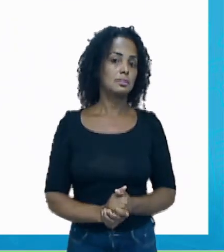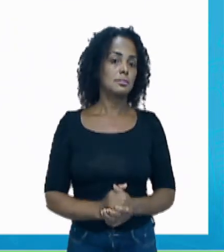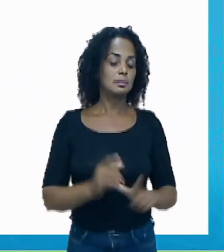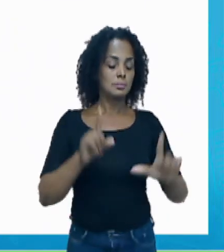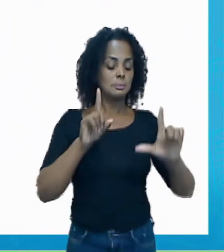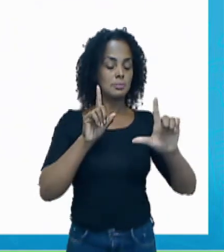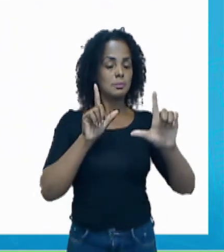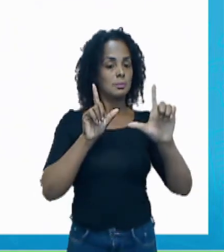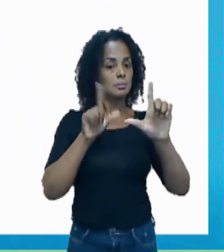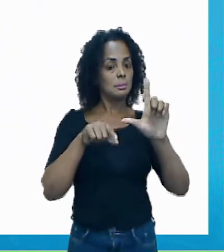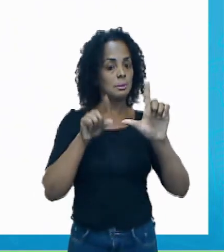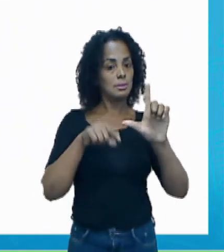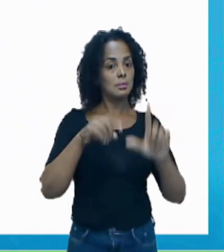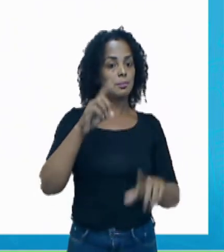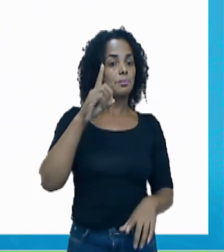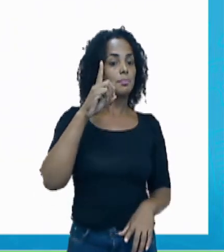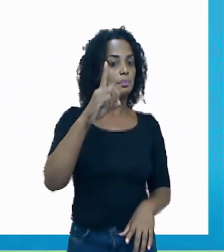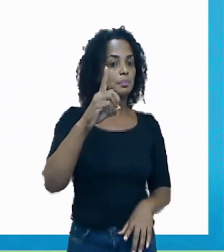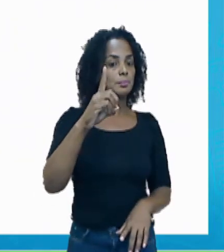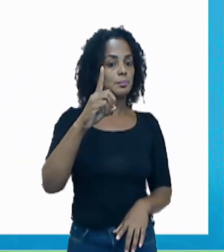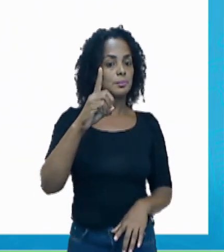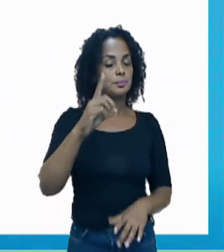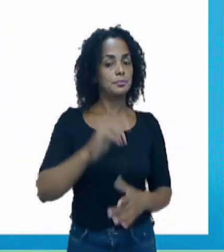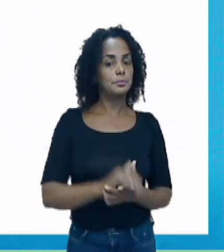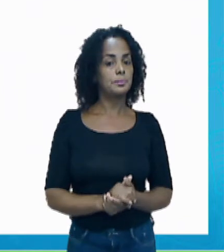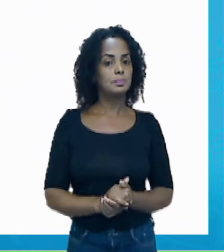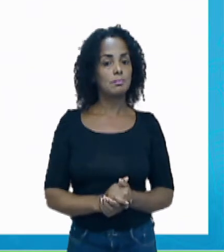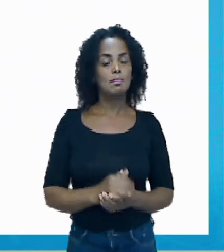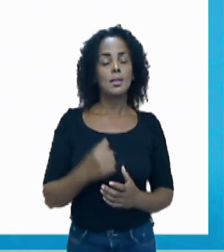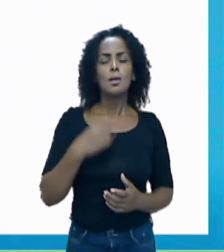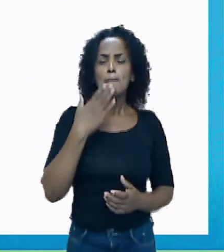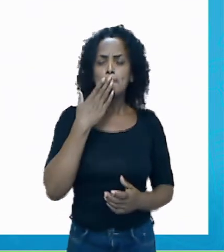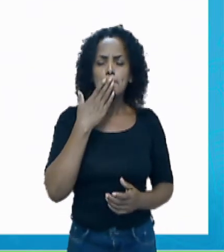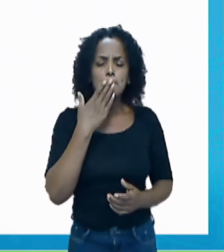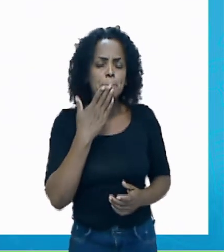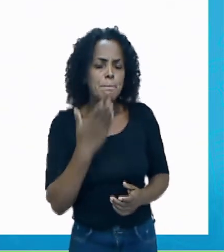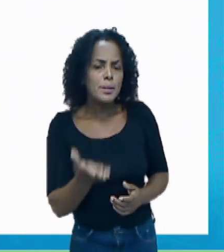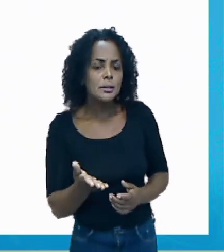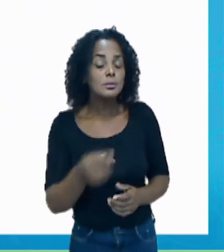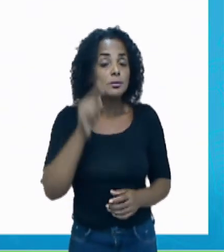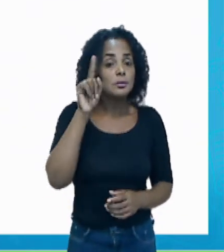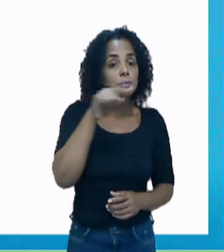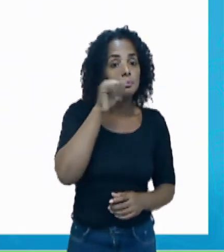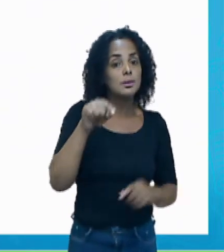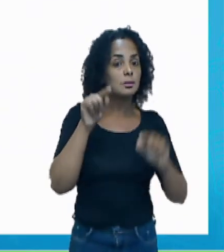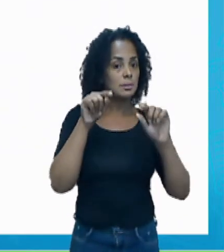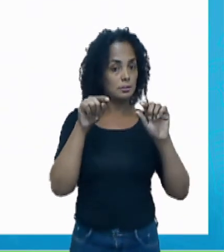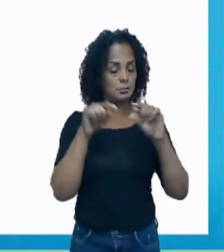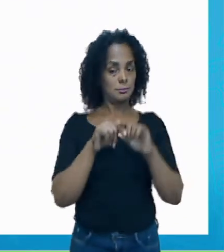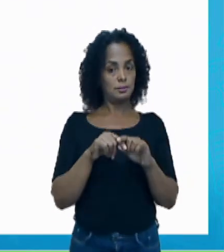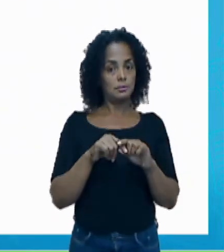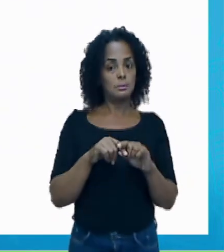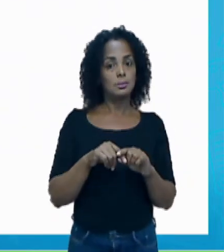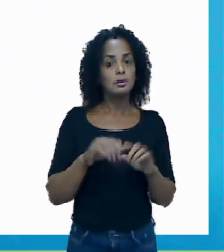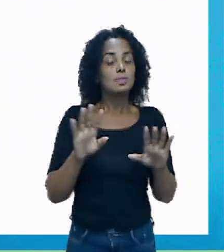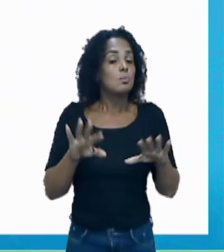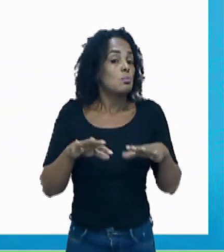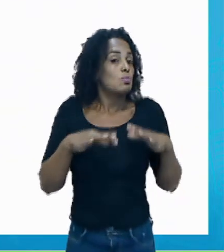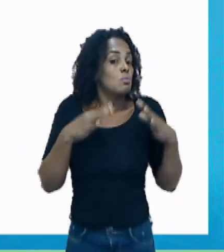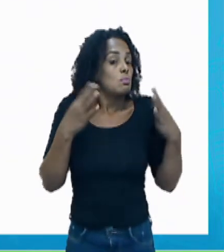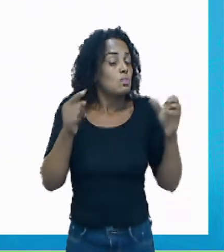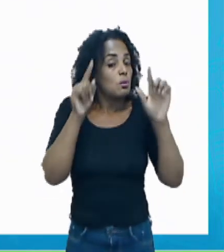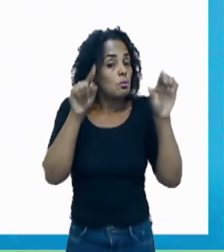Letra D. Eu pedi que você marque com o X o